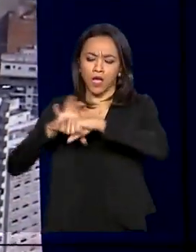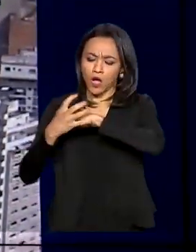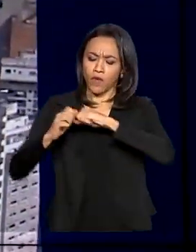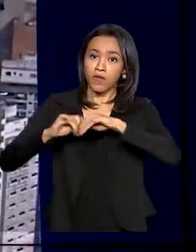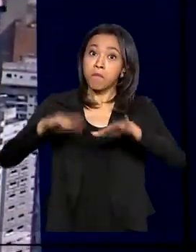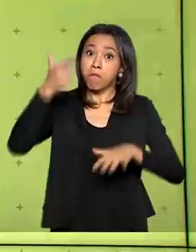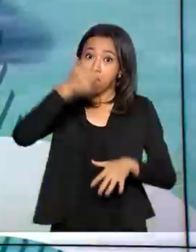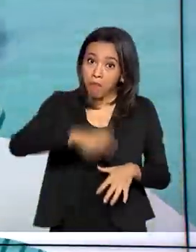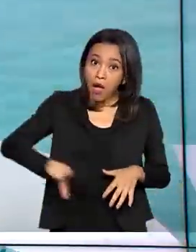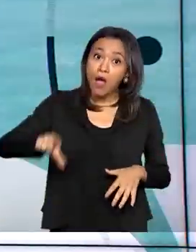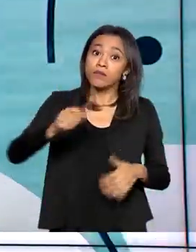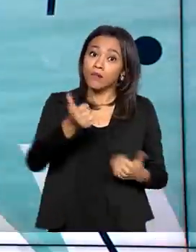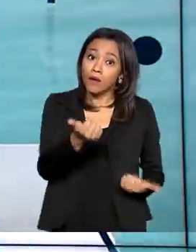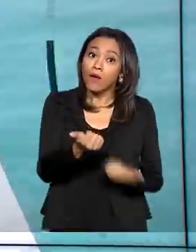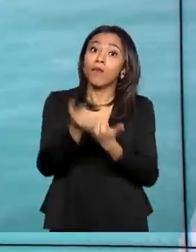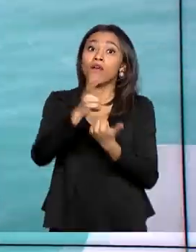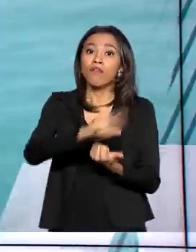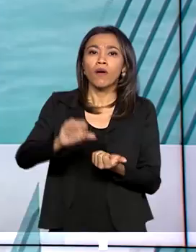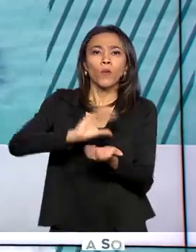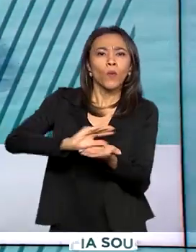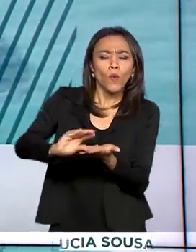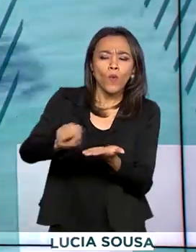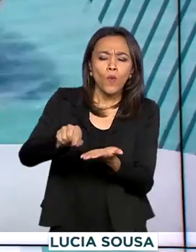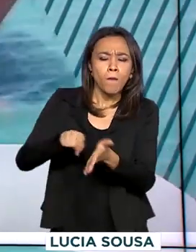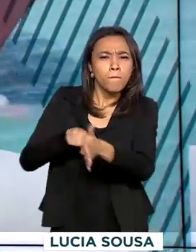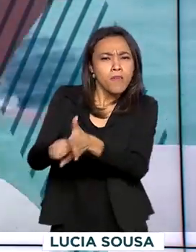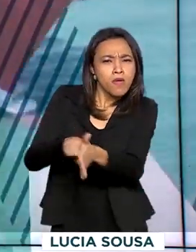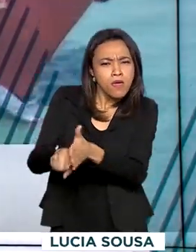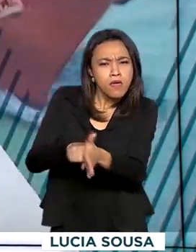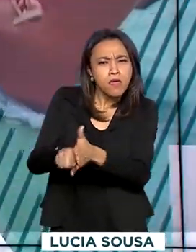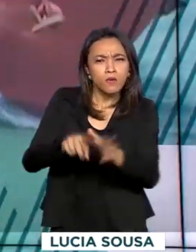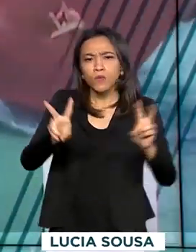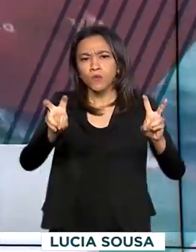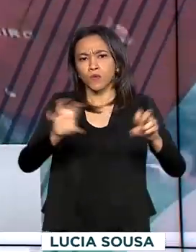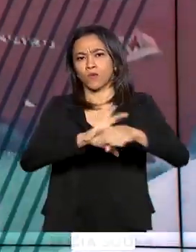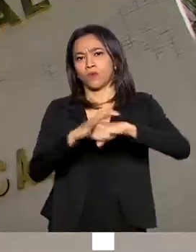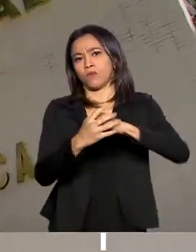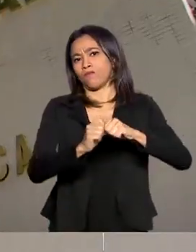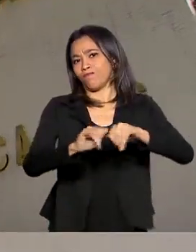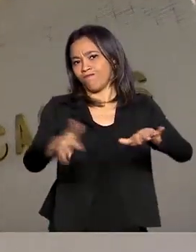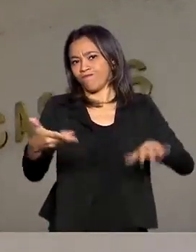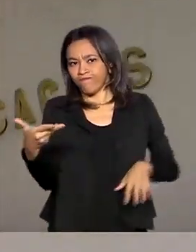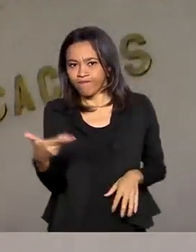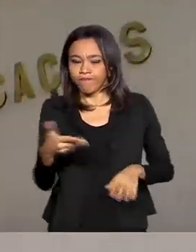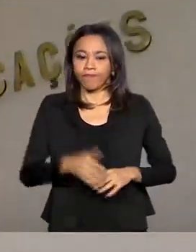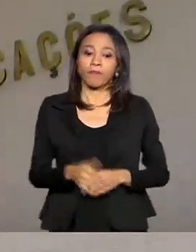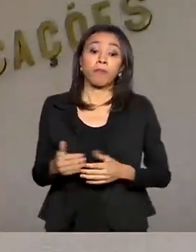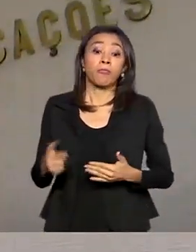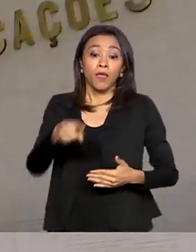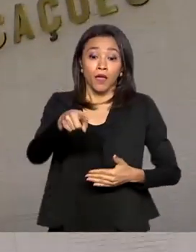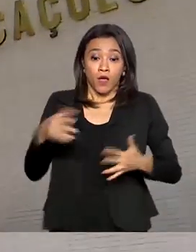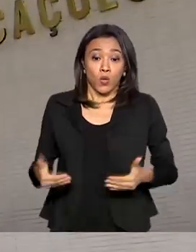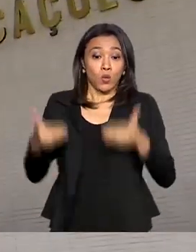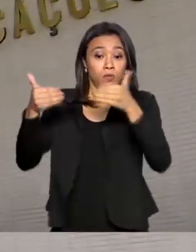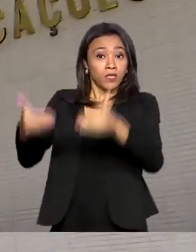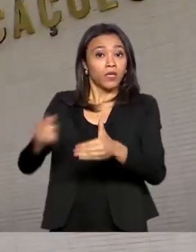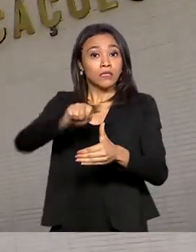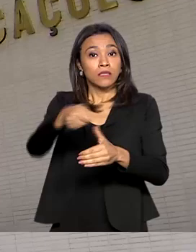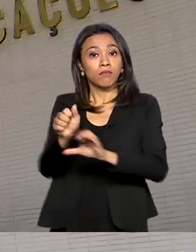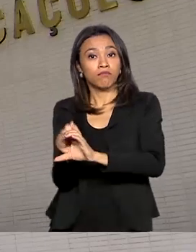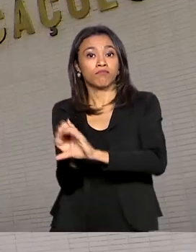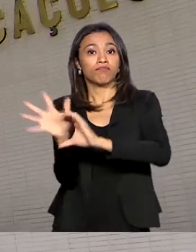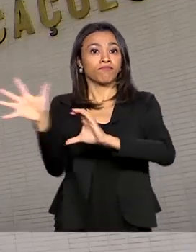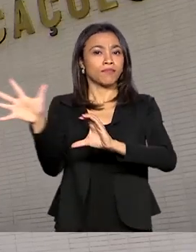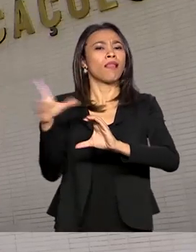liberados para o desenvolvimento de testes e pesquisas sobre a doença. O Ministério da Ciência e Tecnologia